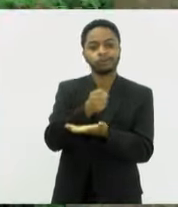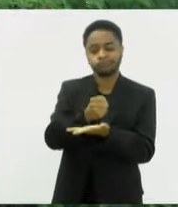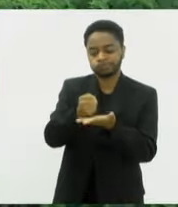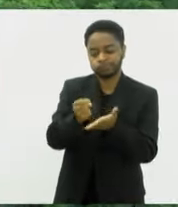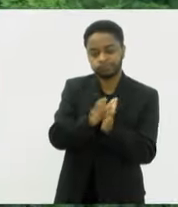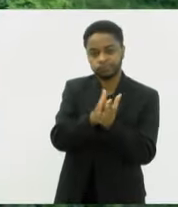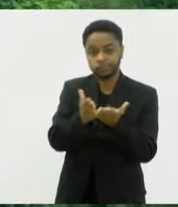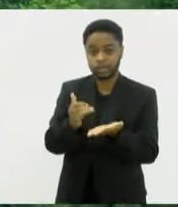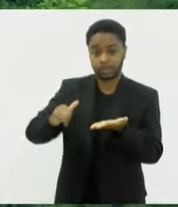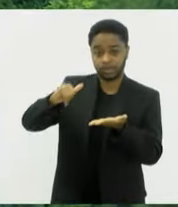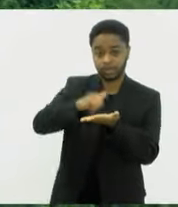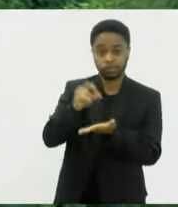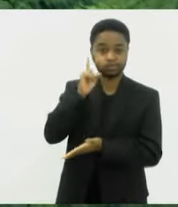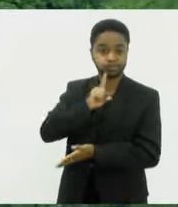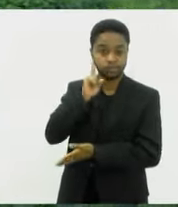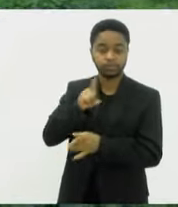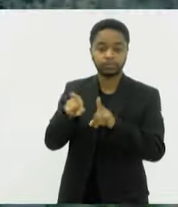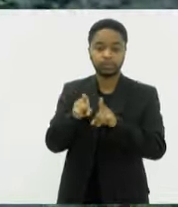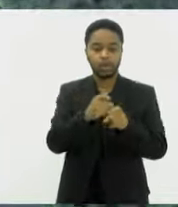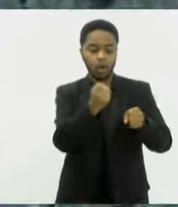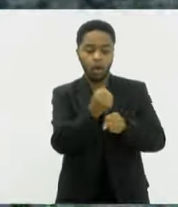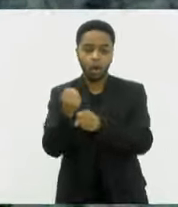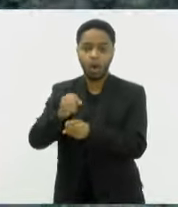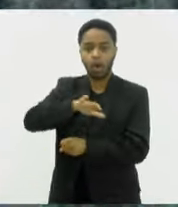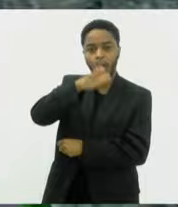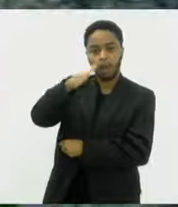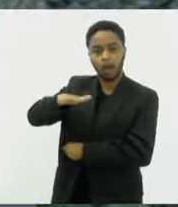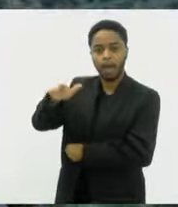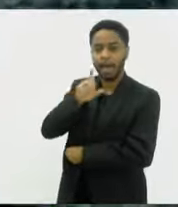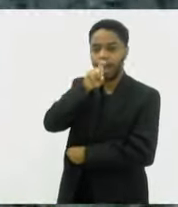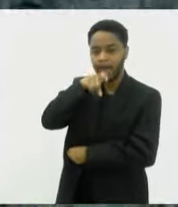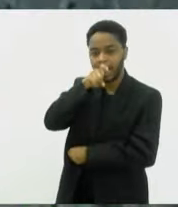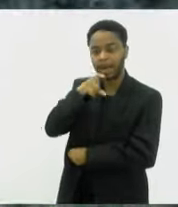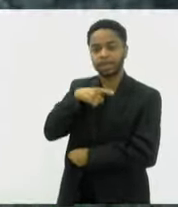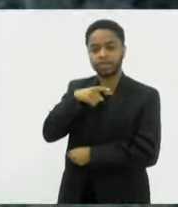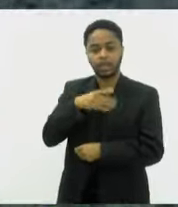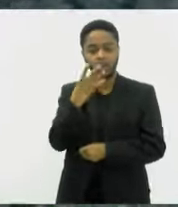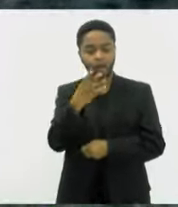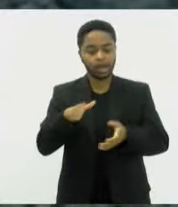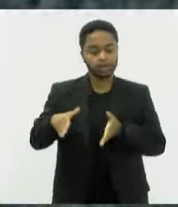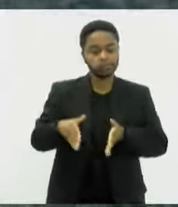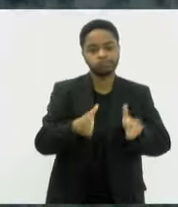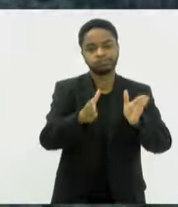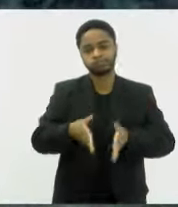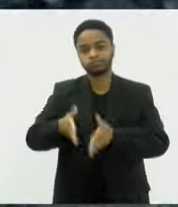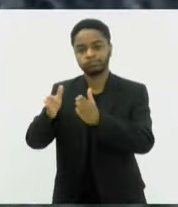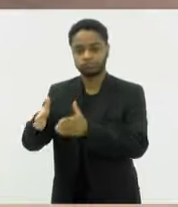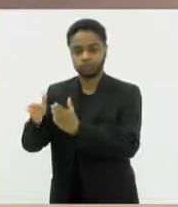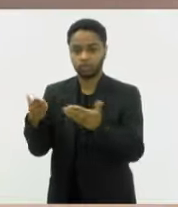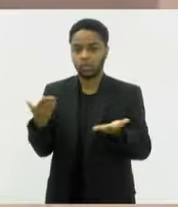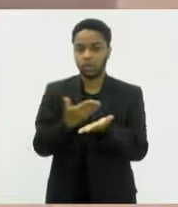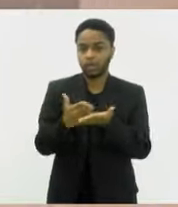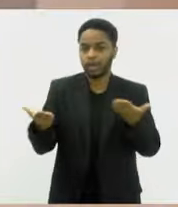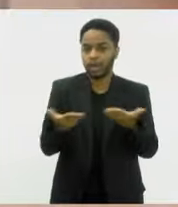Serra das Araras entra em obras e cada sentido terá quatro faixas. O Bom Dia Lerge começa agora.